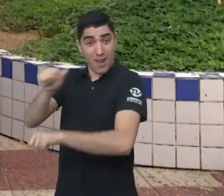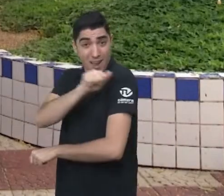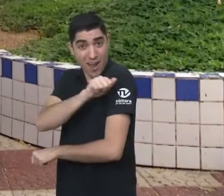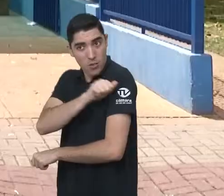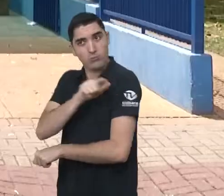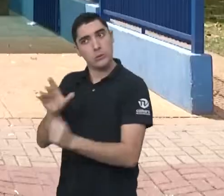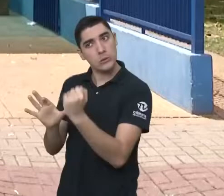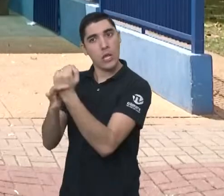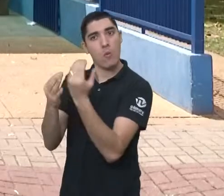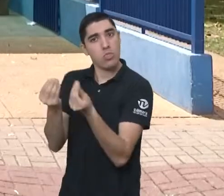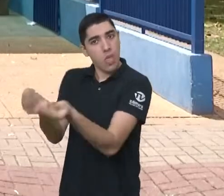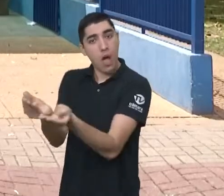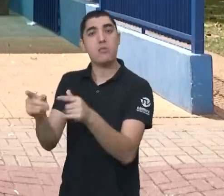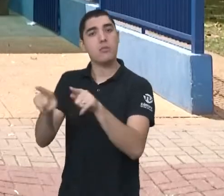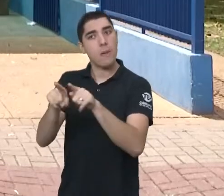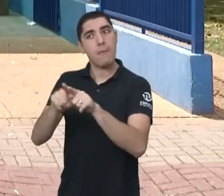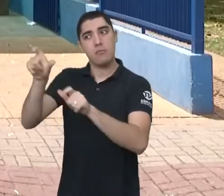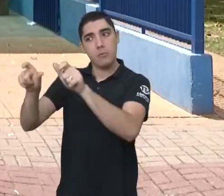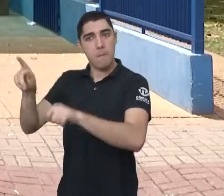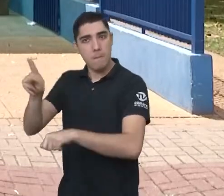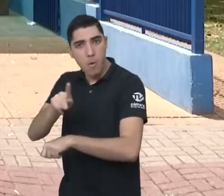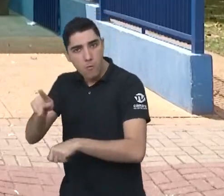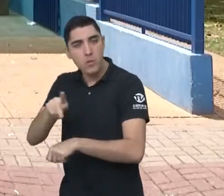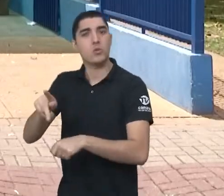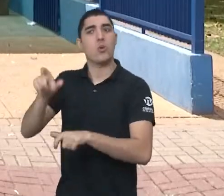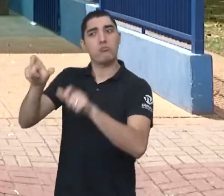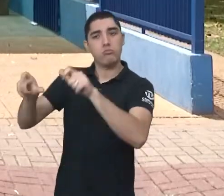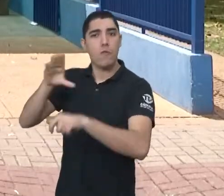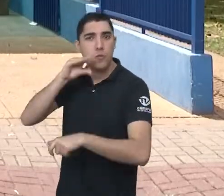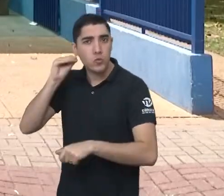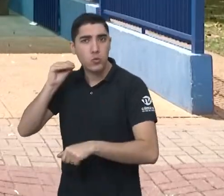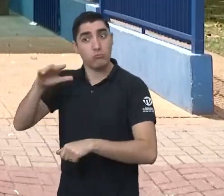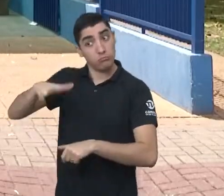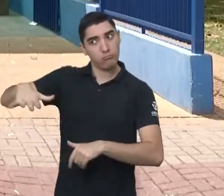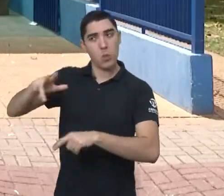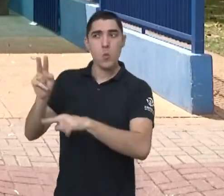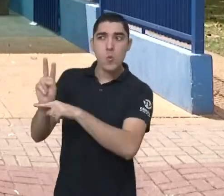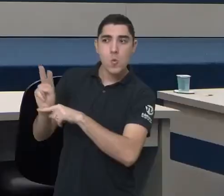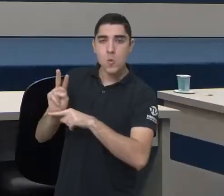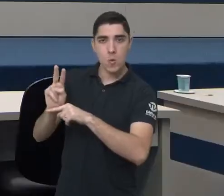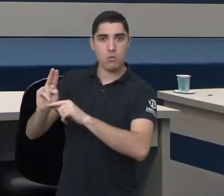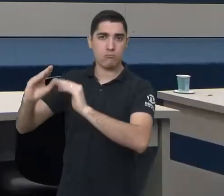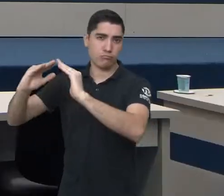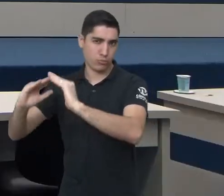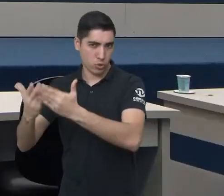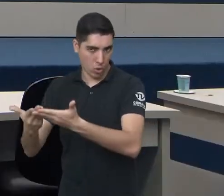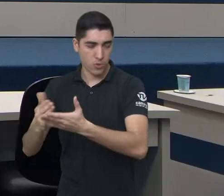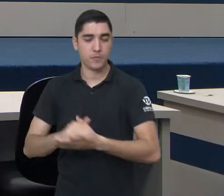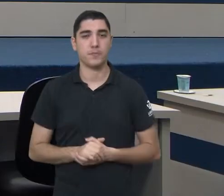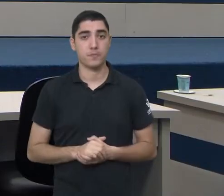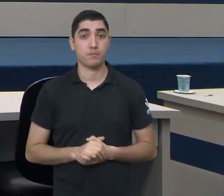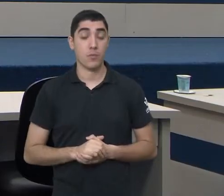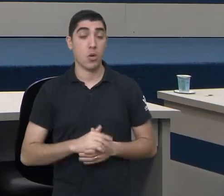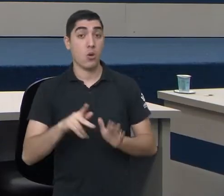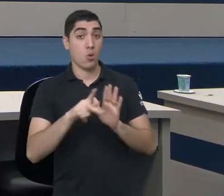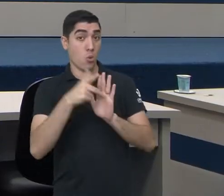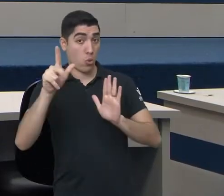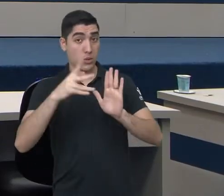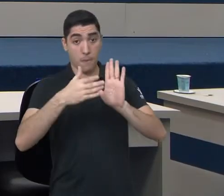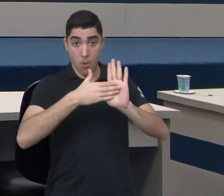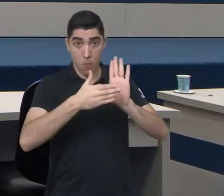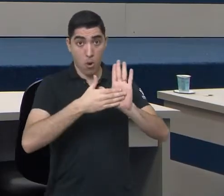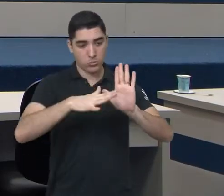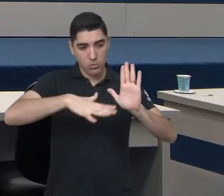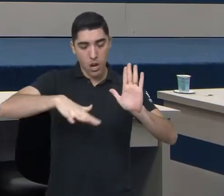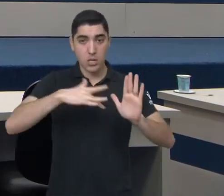alunos, professores e servidores, além da integridade das instalações. Duas propostas pautadas na saúde